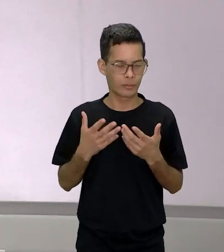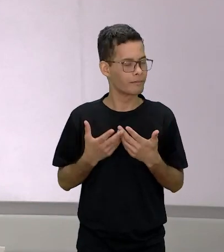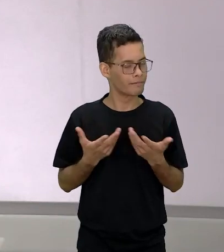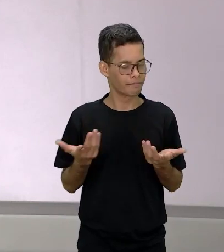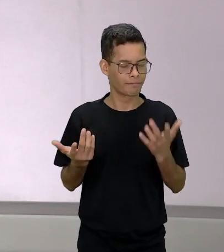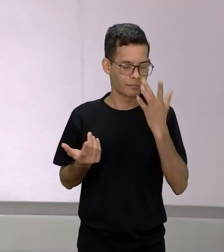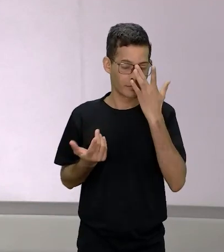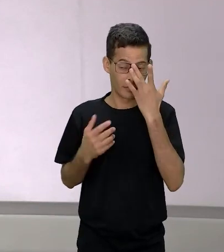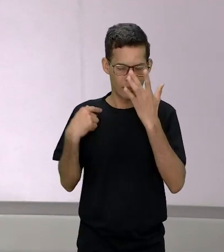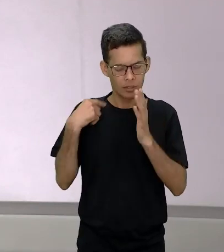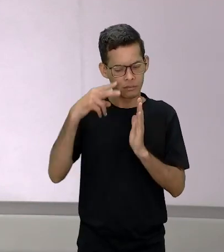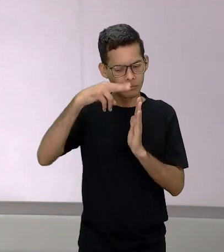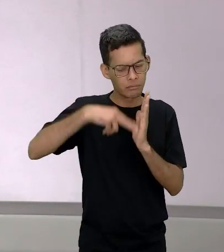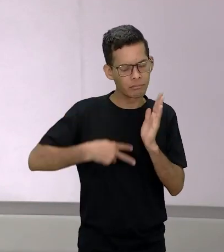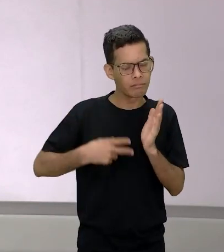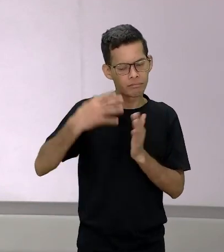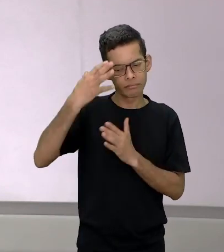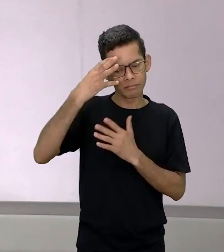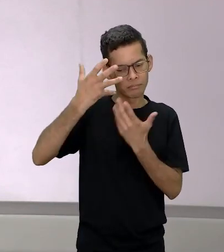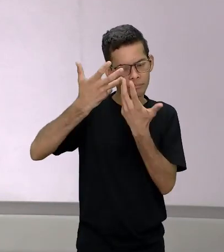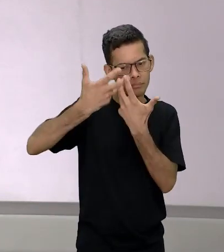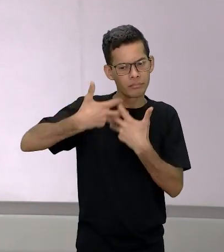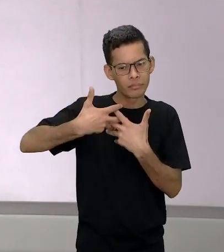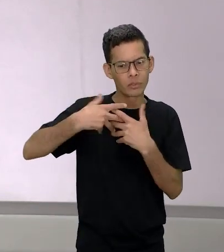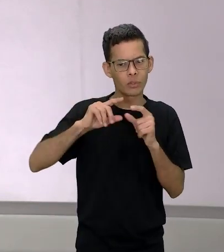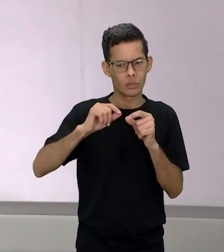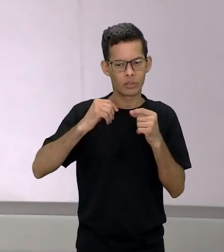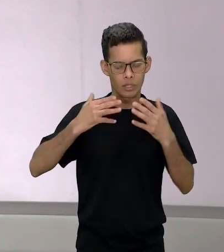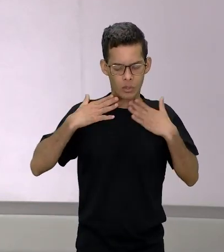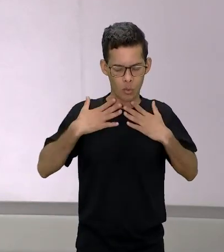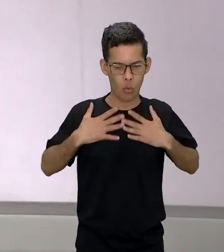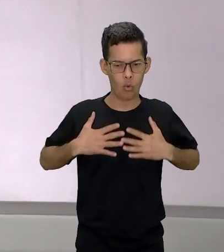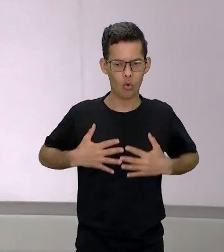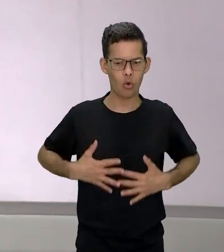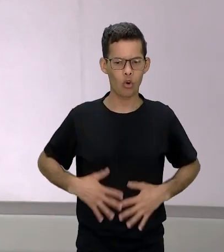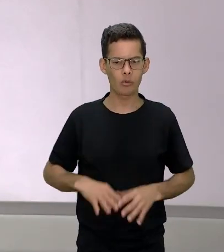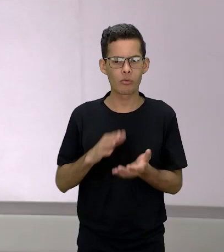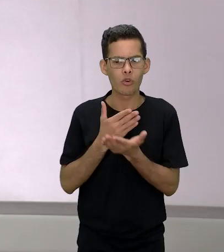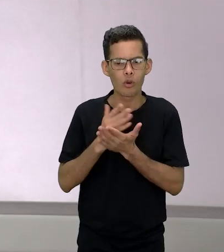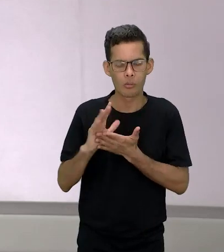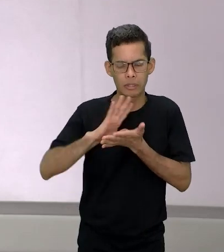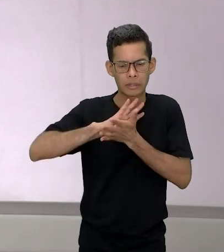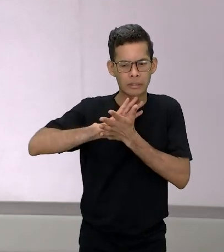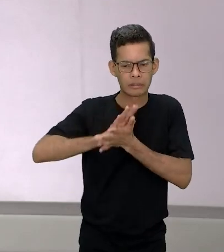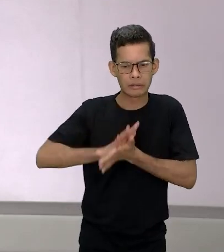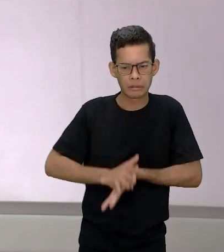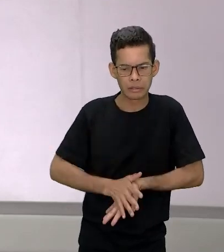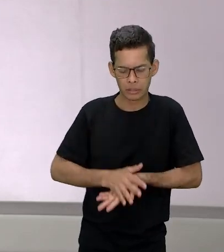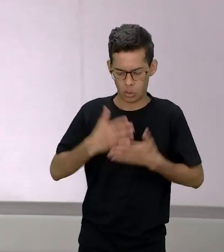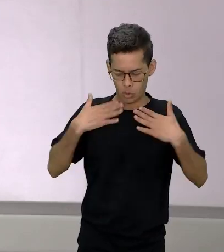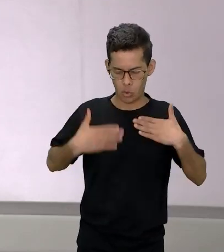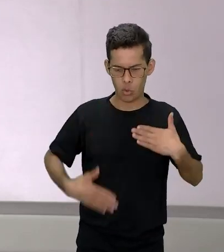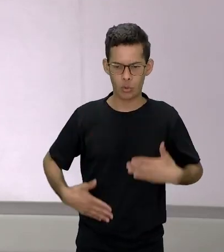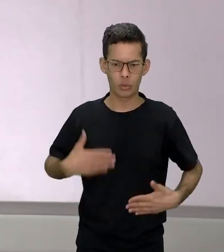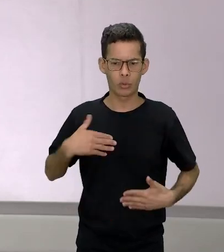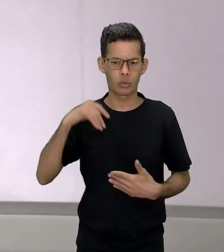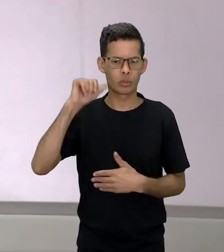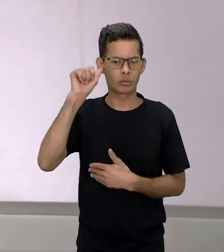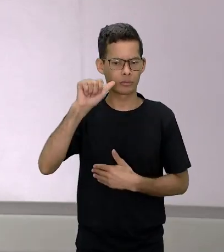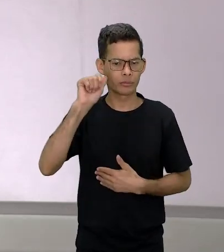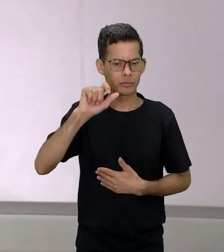do quanto esse corpo vai sendo destruído esse corpo feminino negro vai sendo destruído